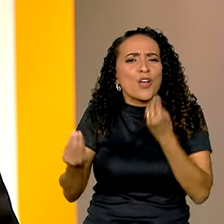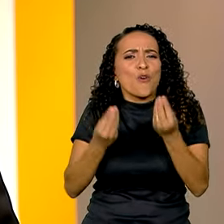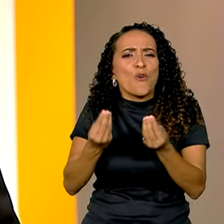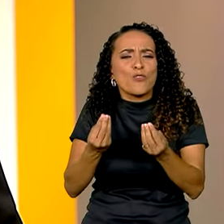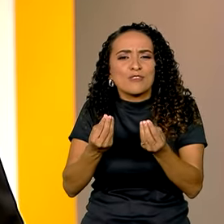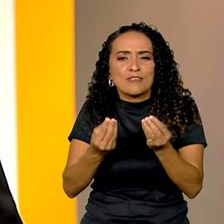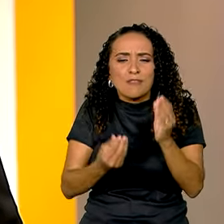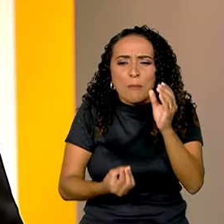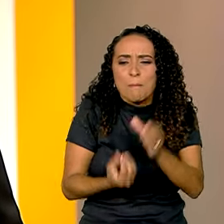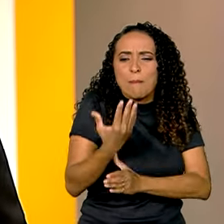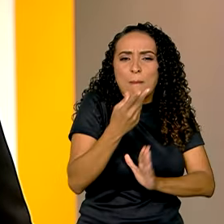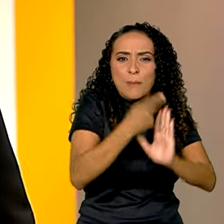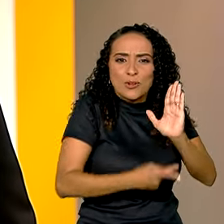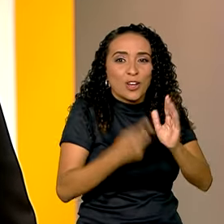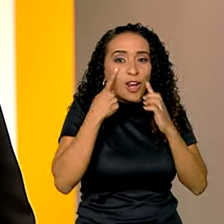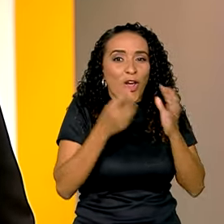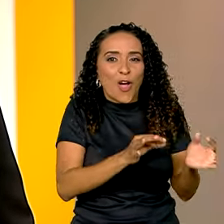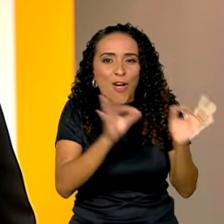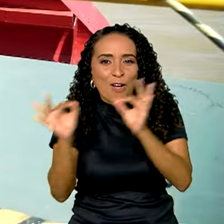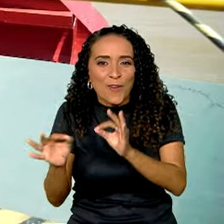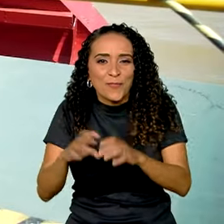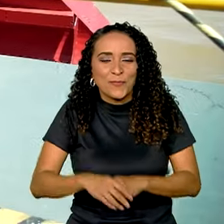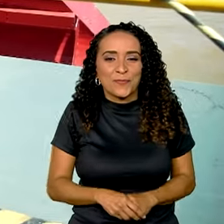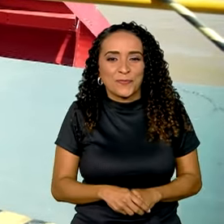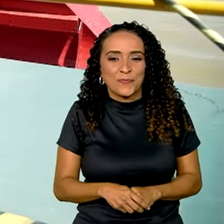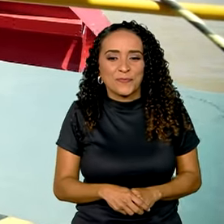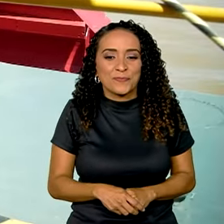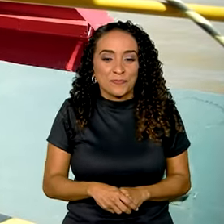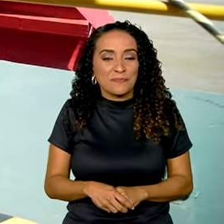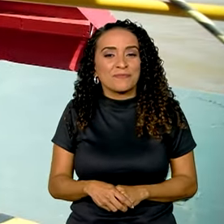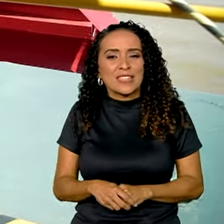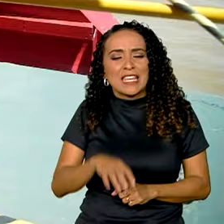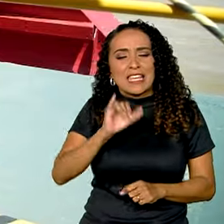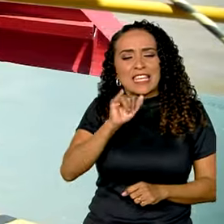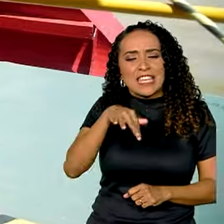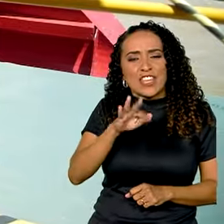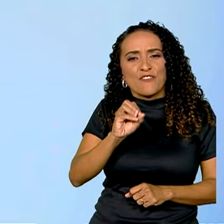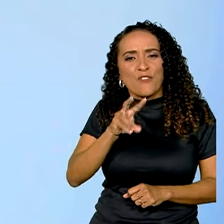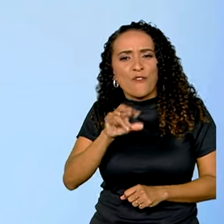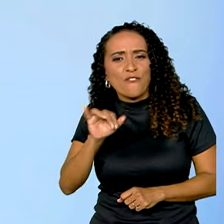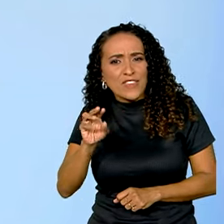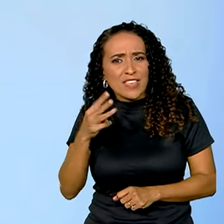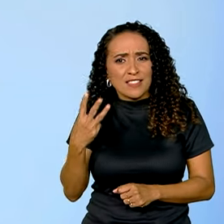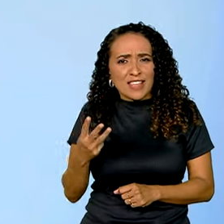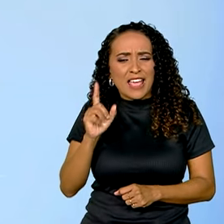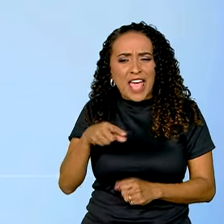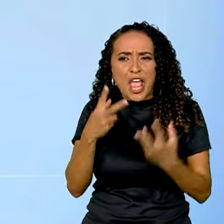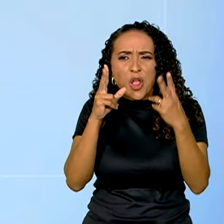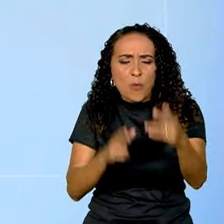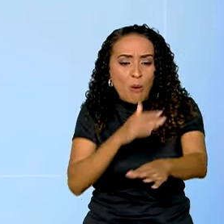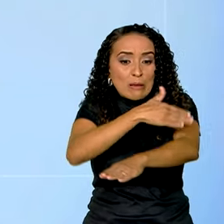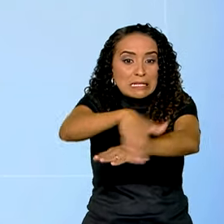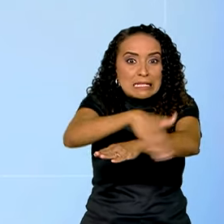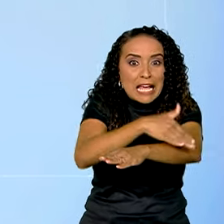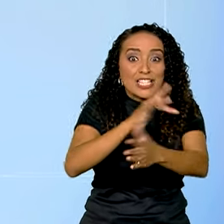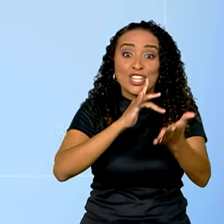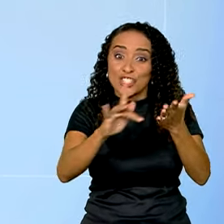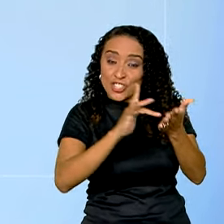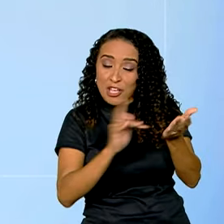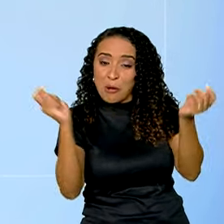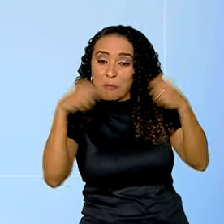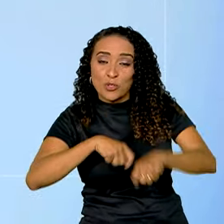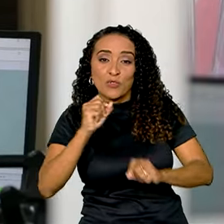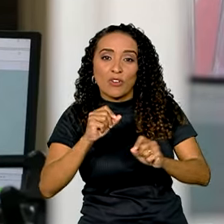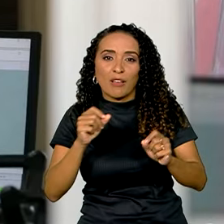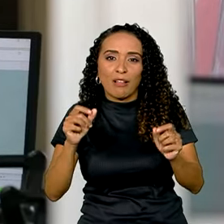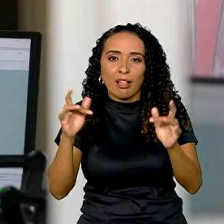esse projeto. Dá uma olhada. A Infovia é como uma estrada digital. Ela permite